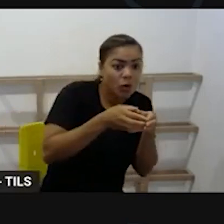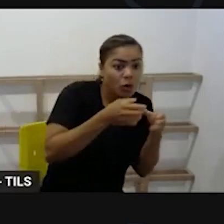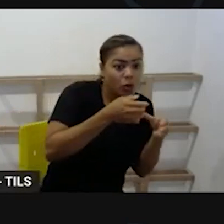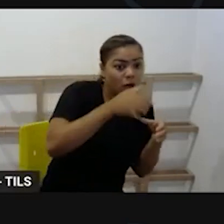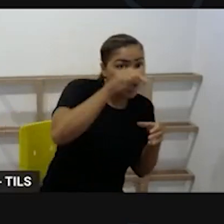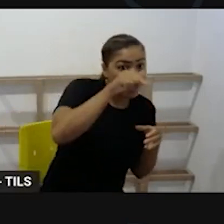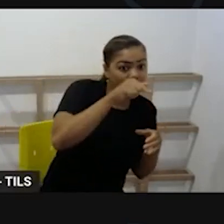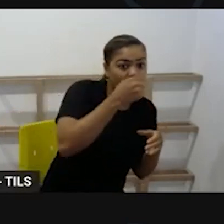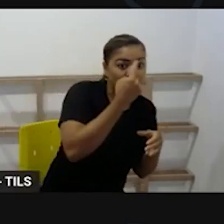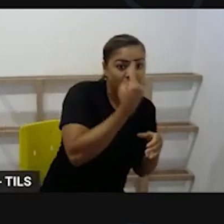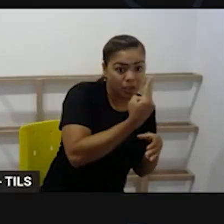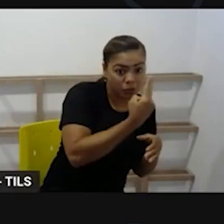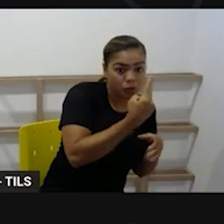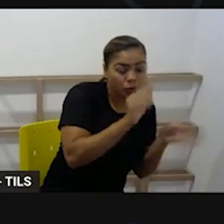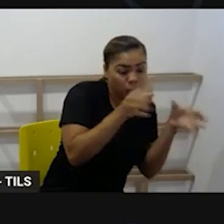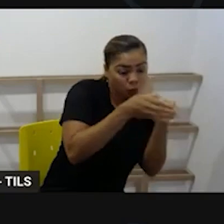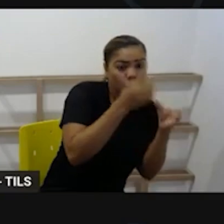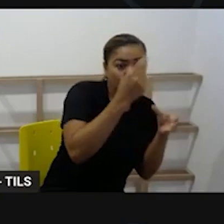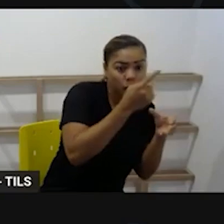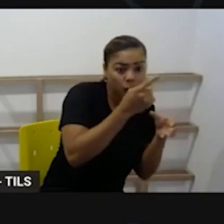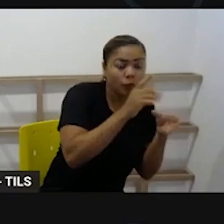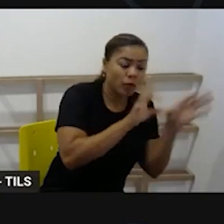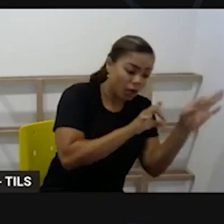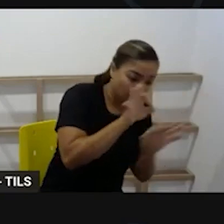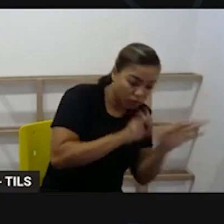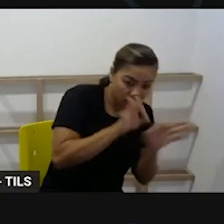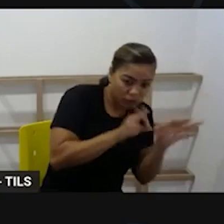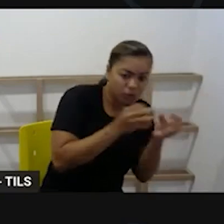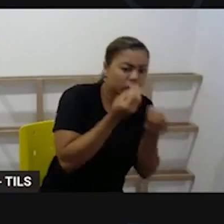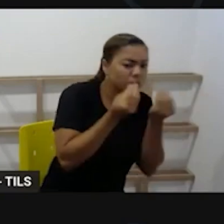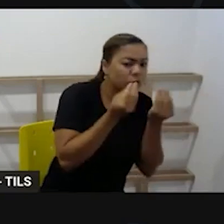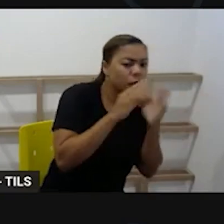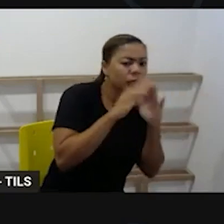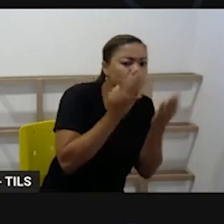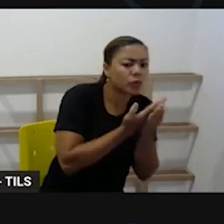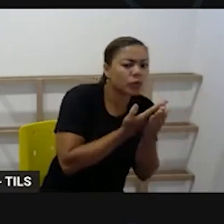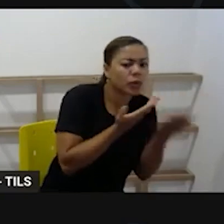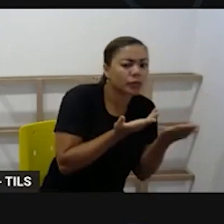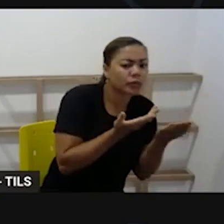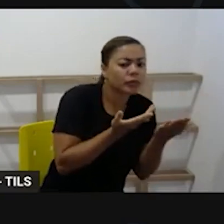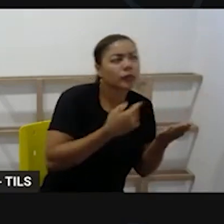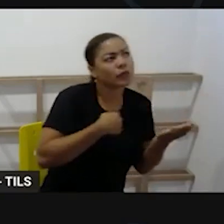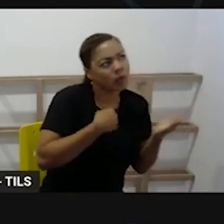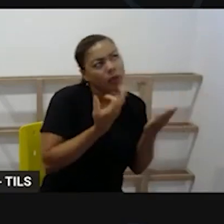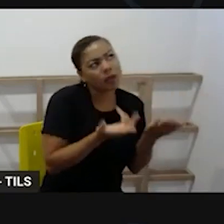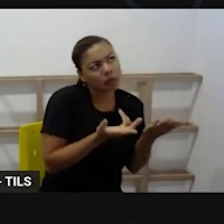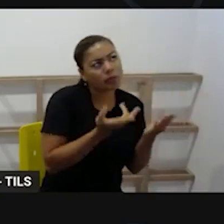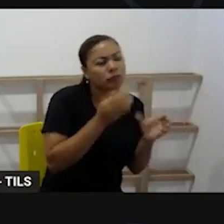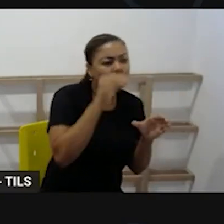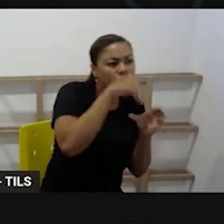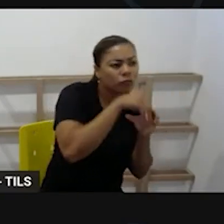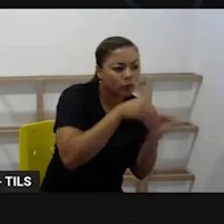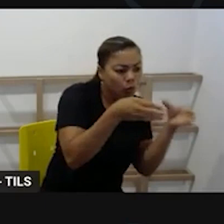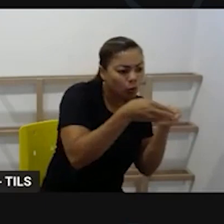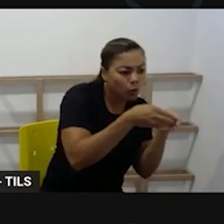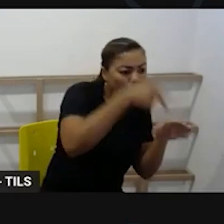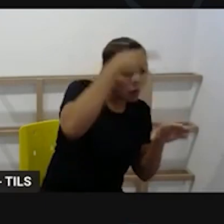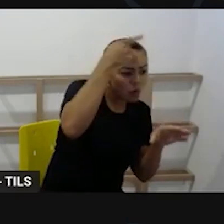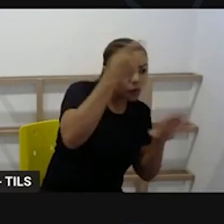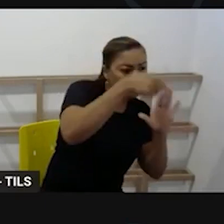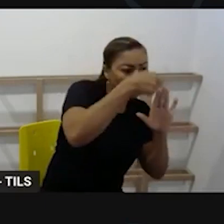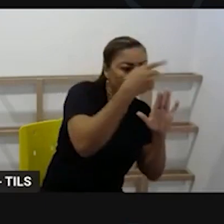vai ser melhor pra escola organizar de que forma eu fico com o projeto Darlene fica com o projeto